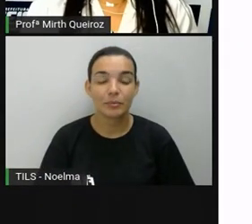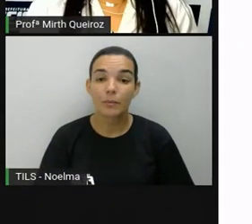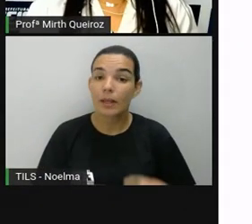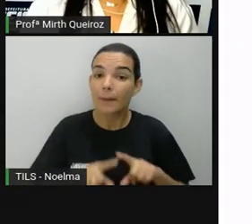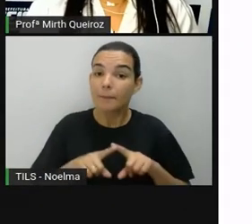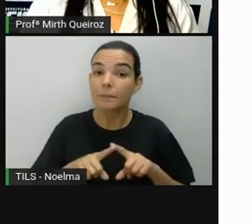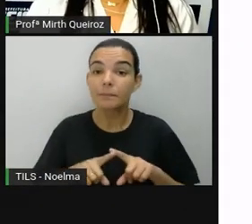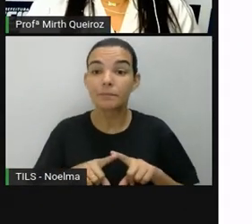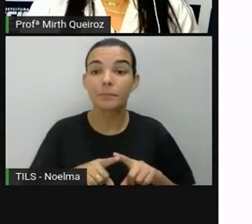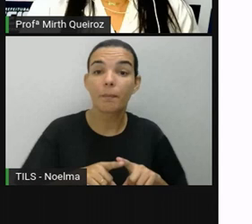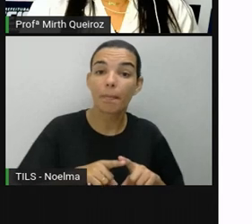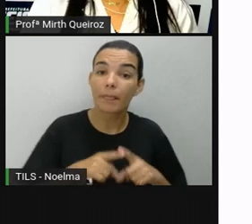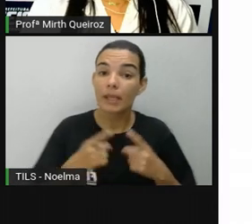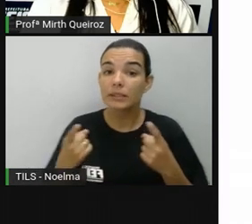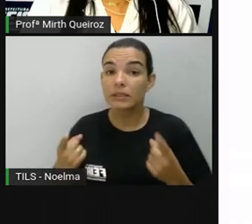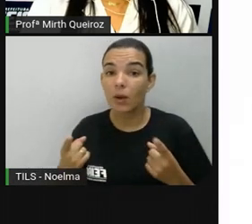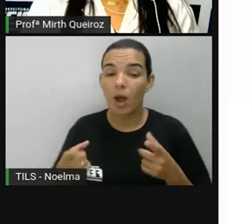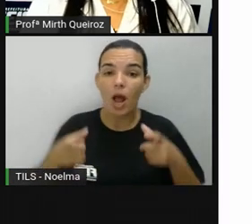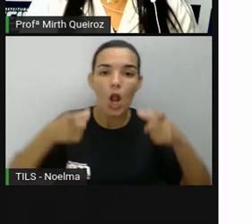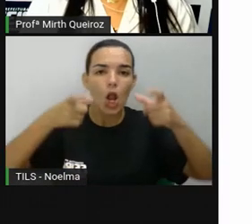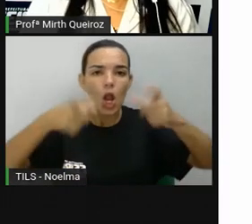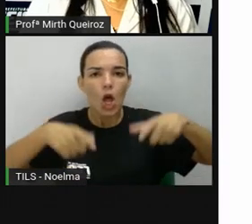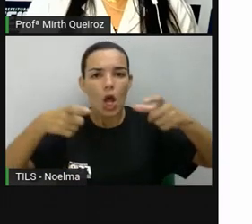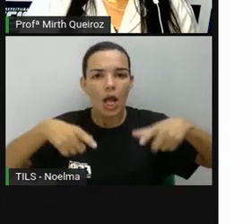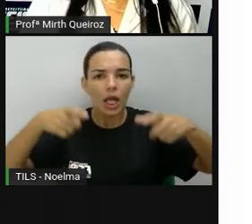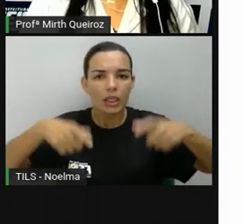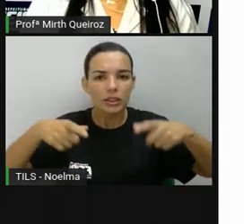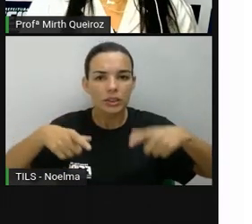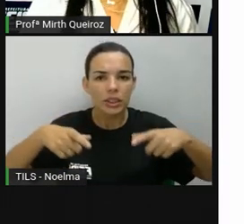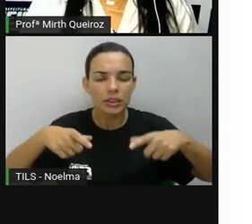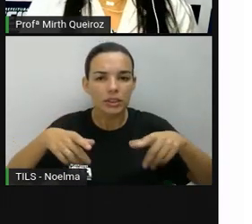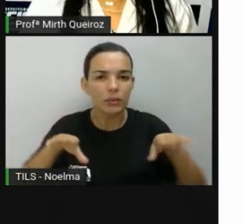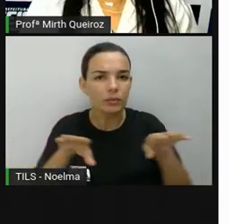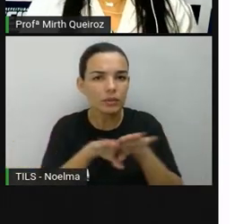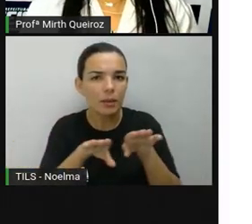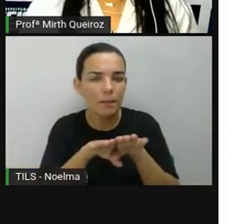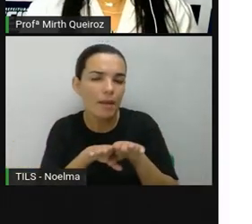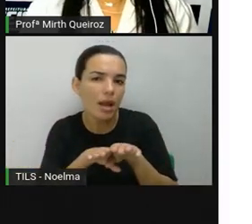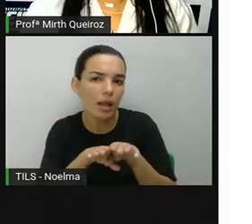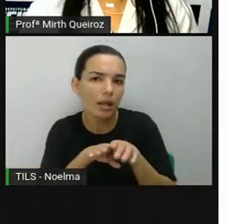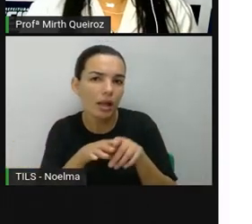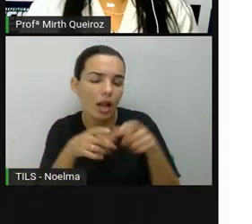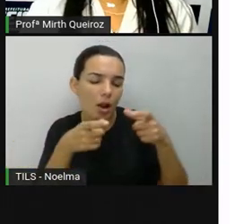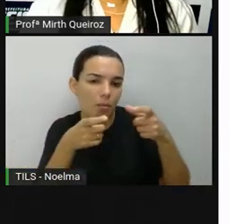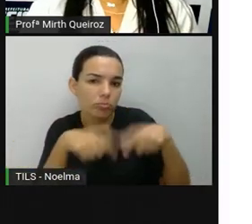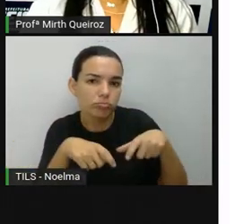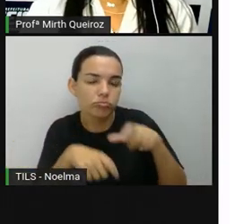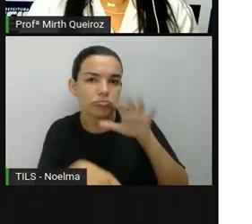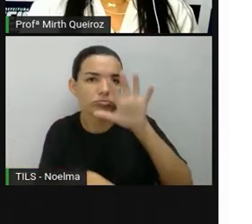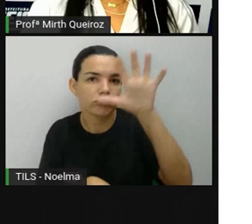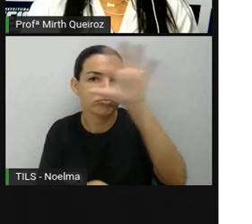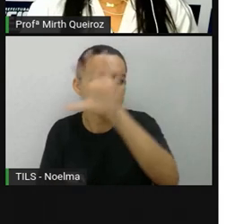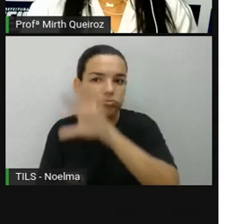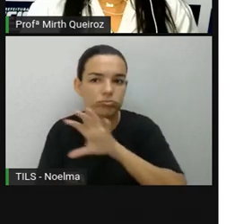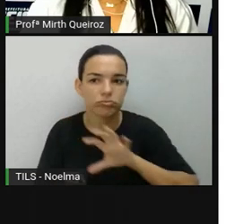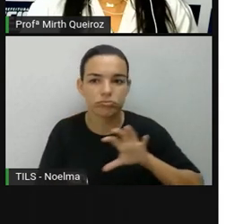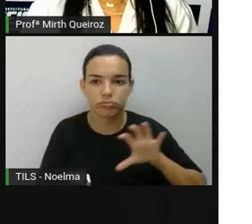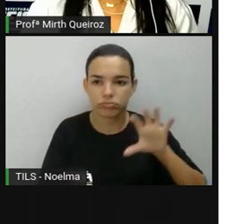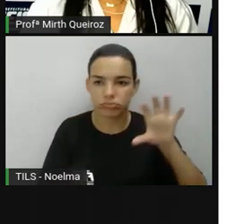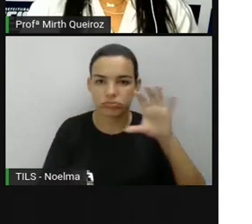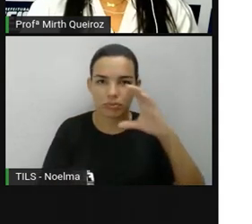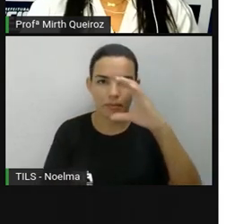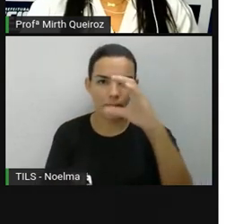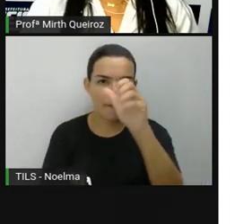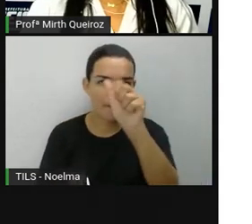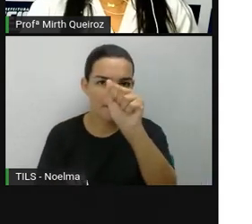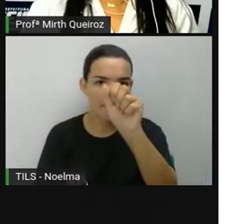Localização e pontos cardeais. Na aula anterior de Matemática e Ciências da Natureza, nós já falamos um pouquinho a